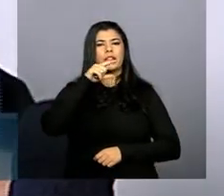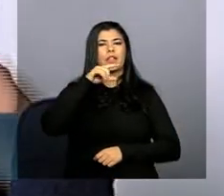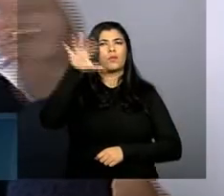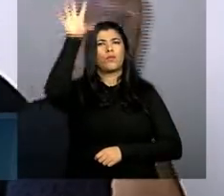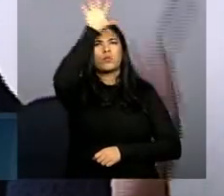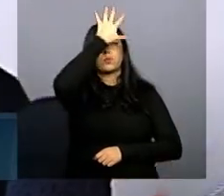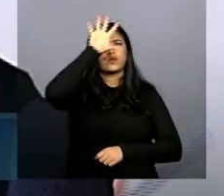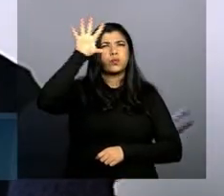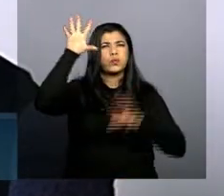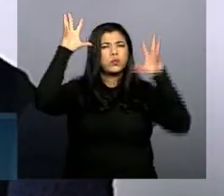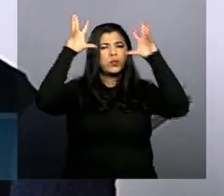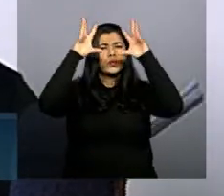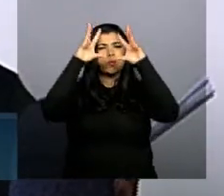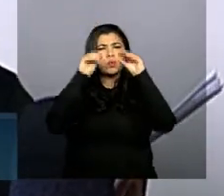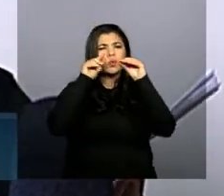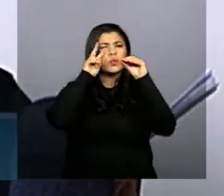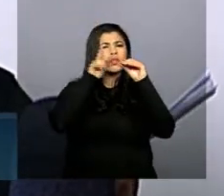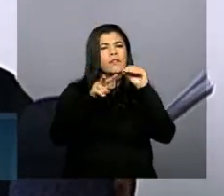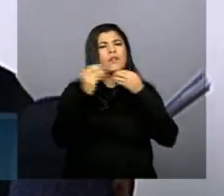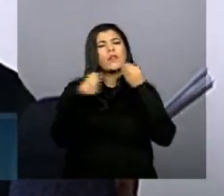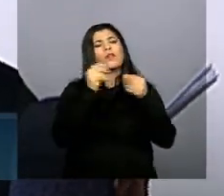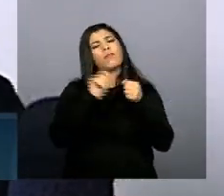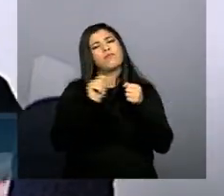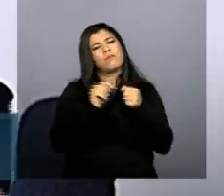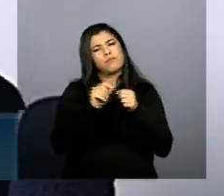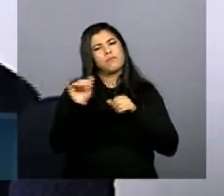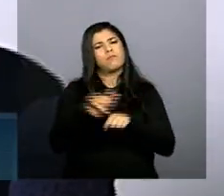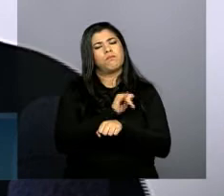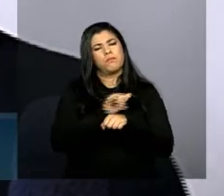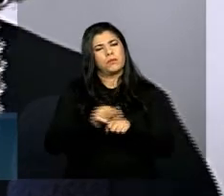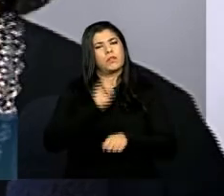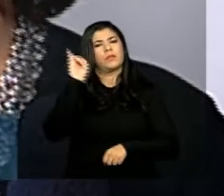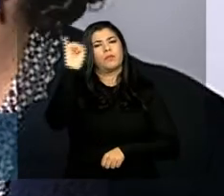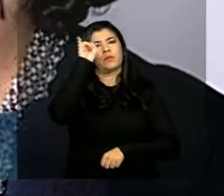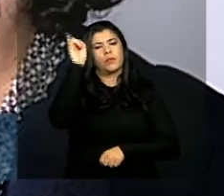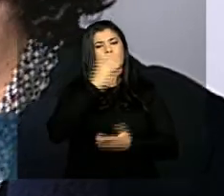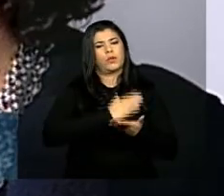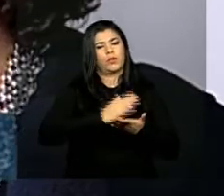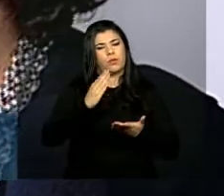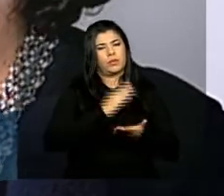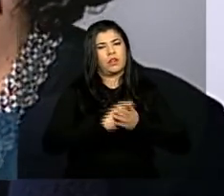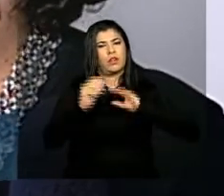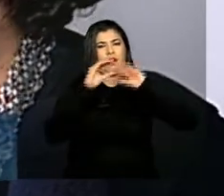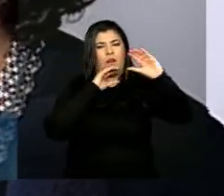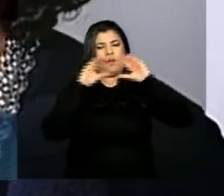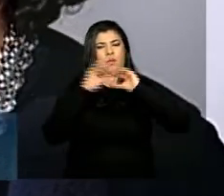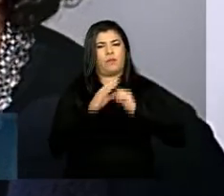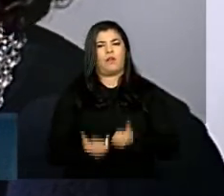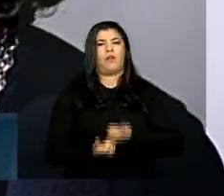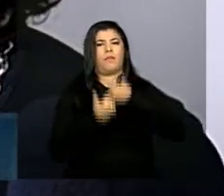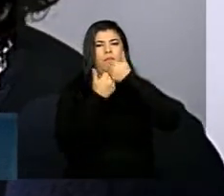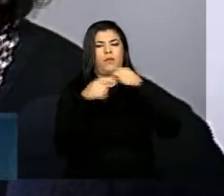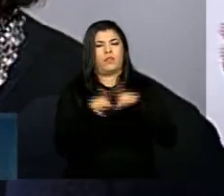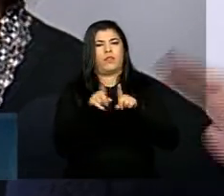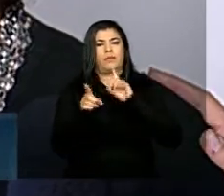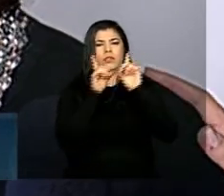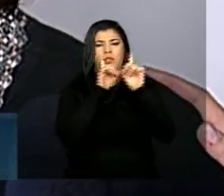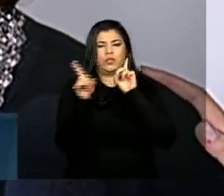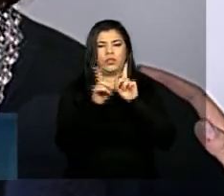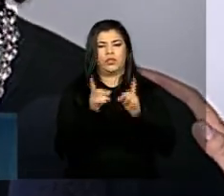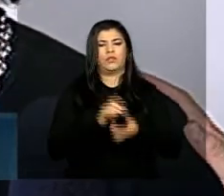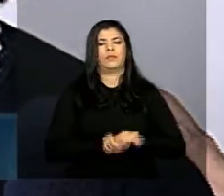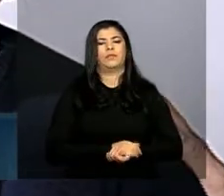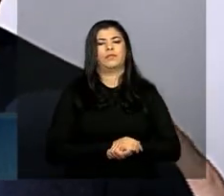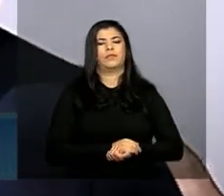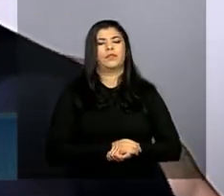cobra o estado do Amapá é um dos que tem melhor desempenho em relação ao carro então assim é importante que tenha comunicação apoio diálogo e cooperação e outra